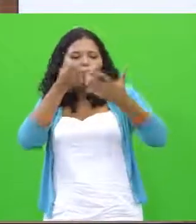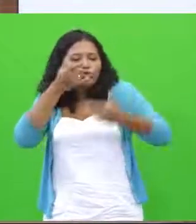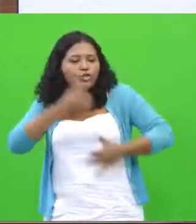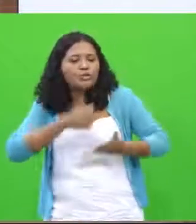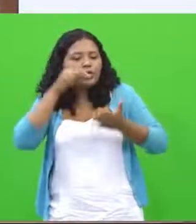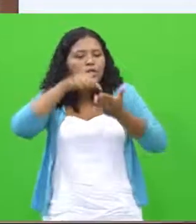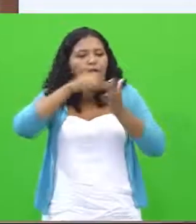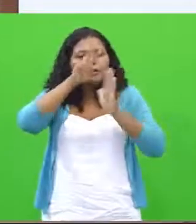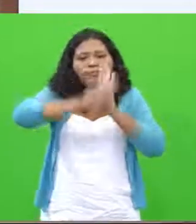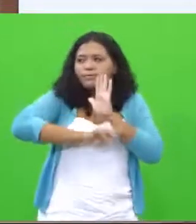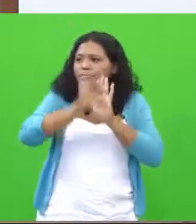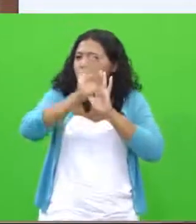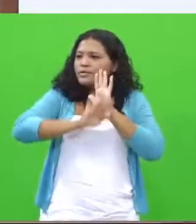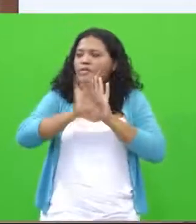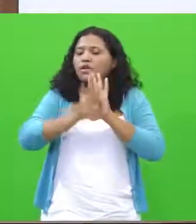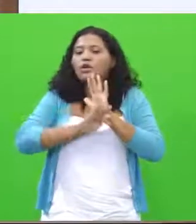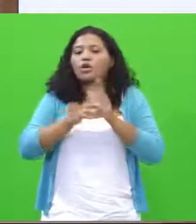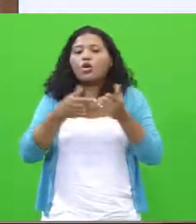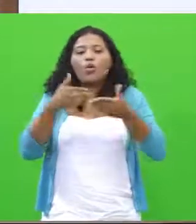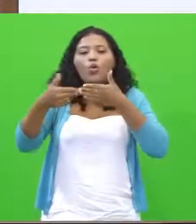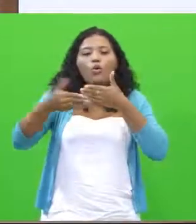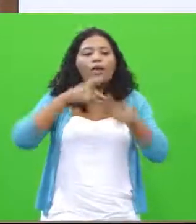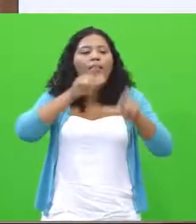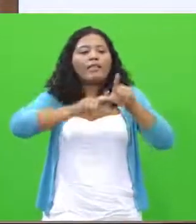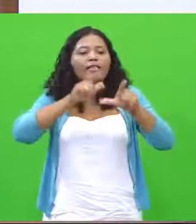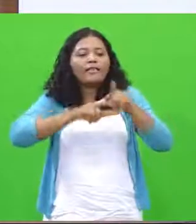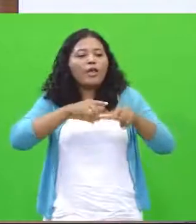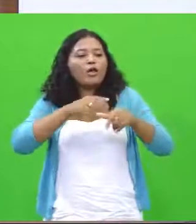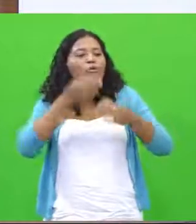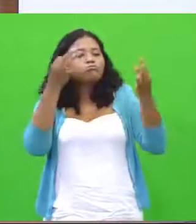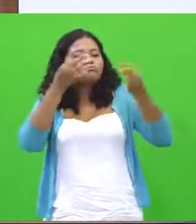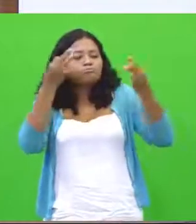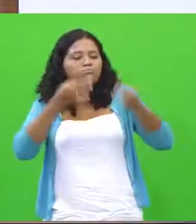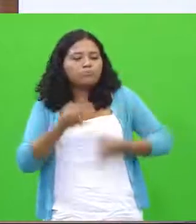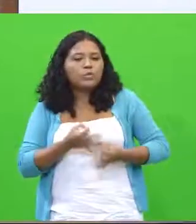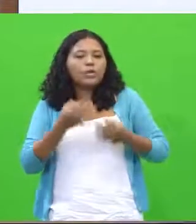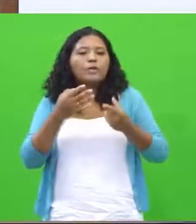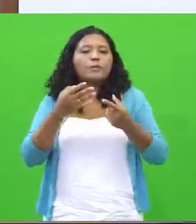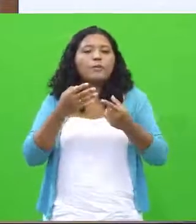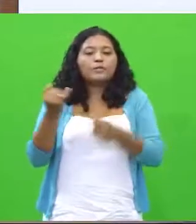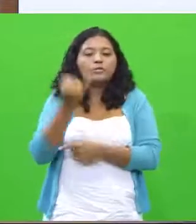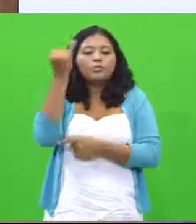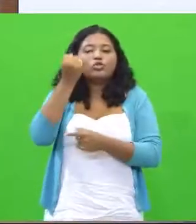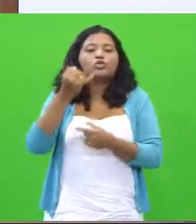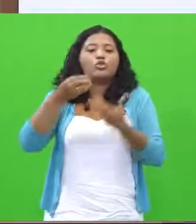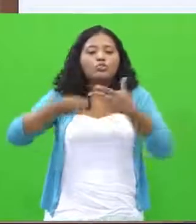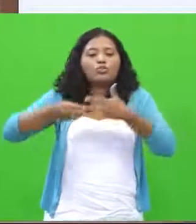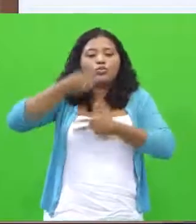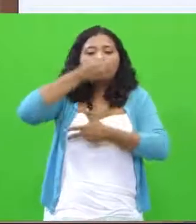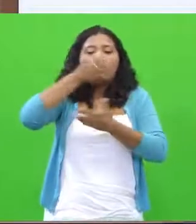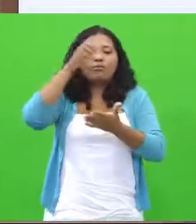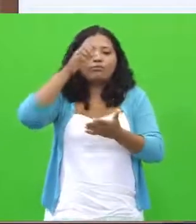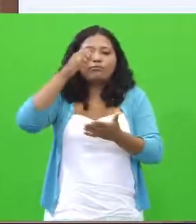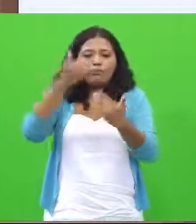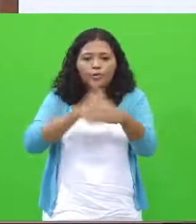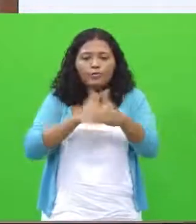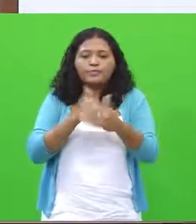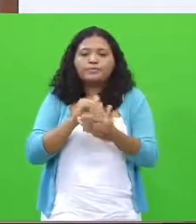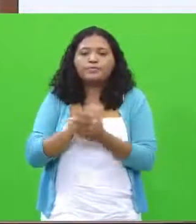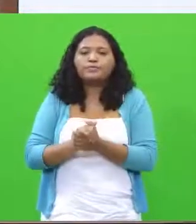letra legível cai muito bem em quaisquer concursos principalmente no concurso do Enem está certo?